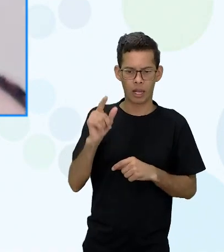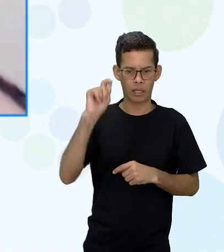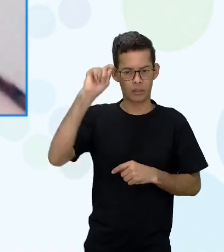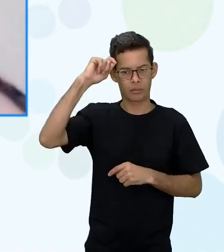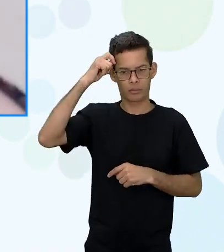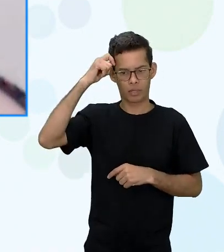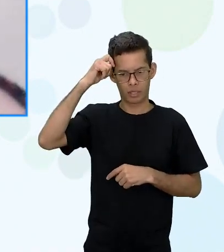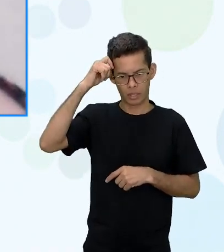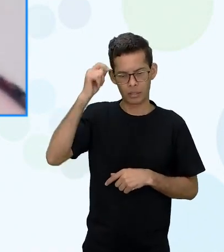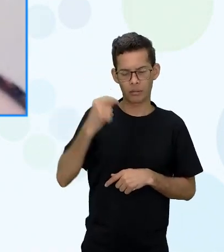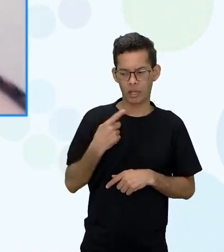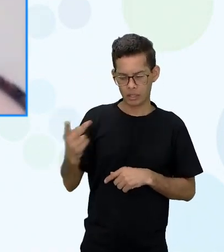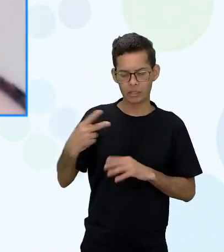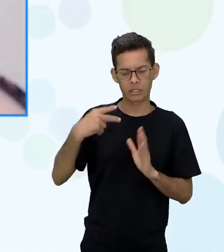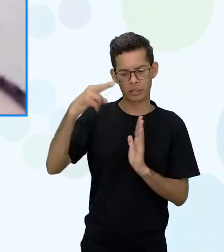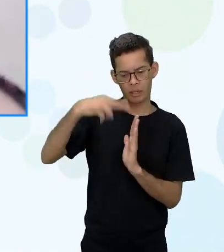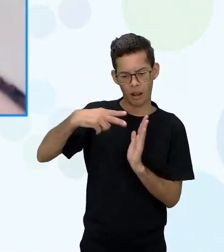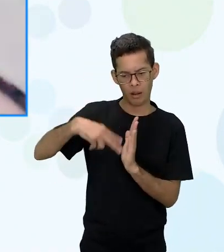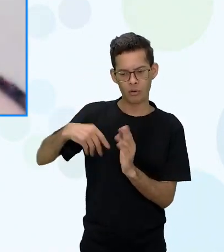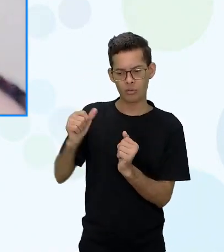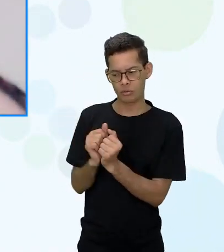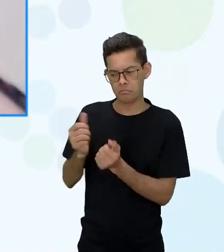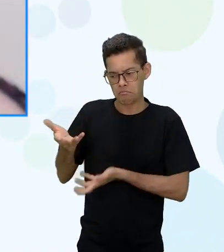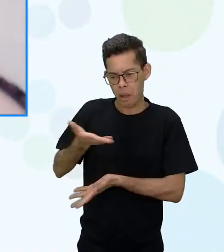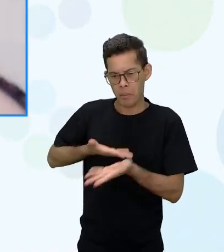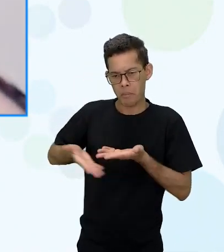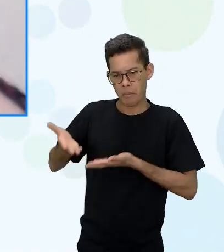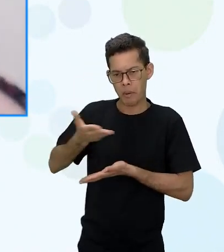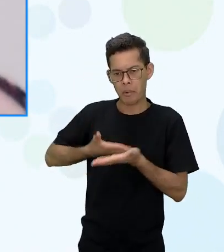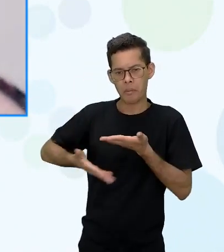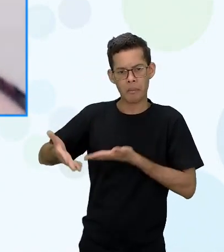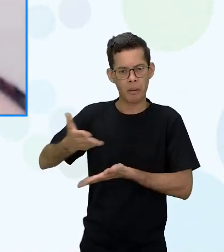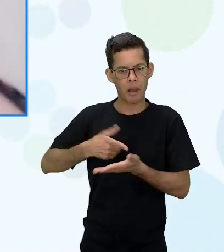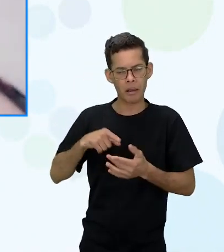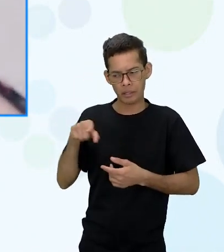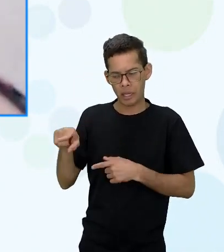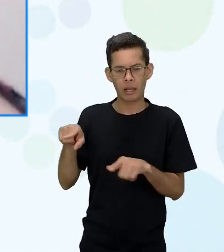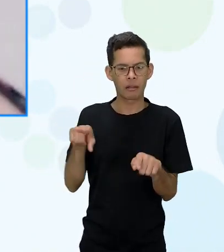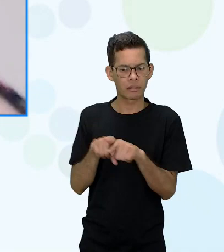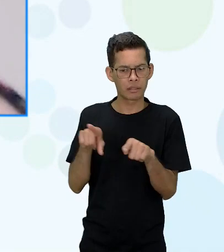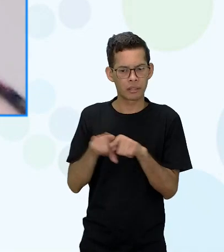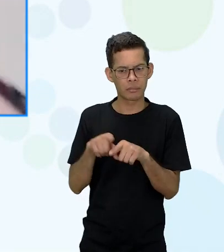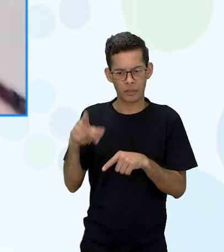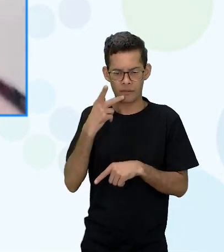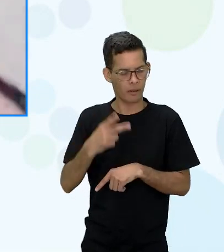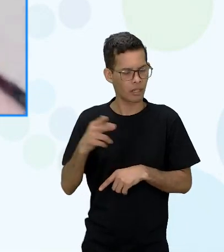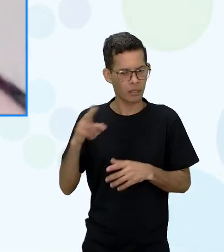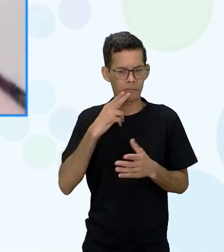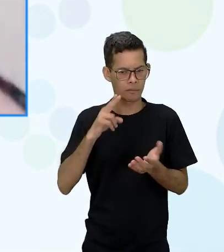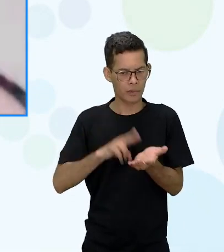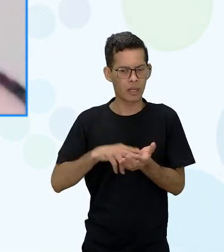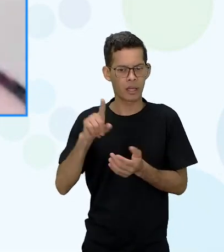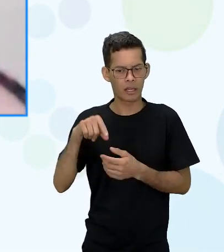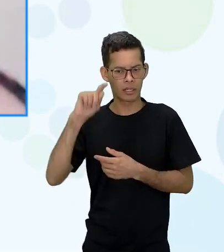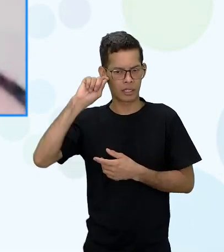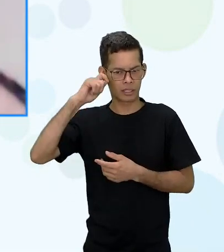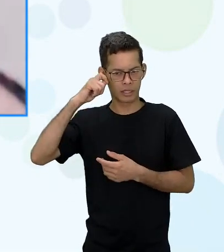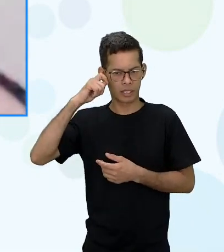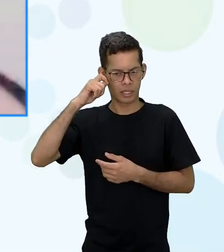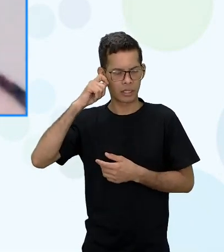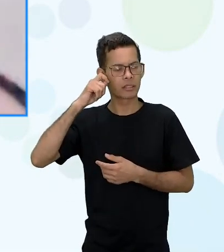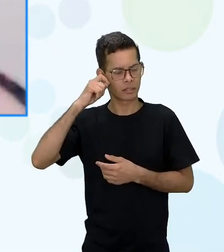gente lendo juntas e trocando ideias. E ela também se considera negra. E